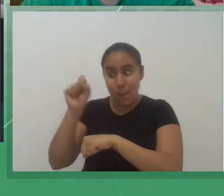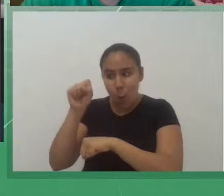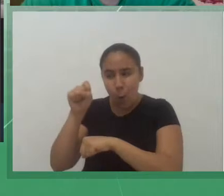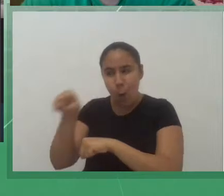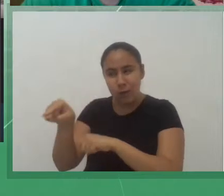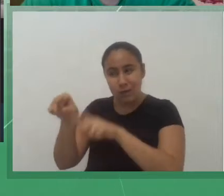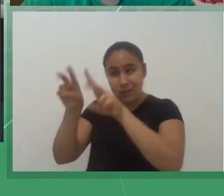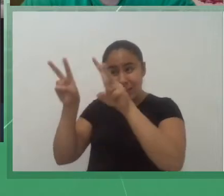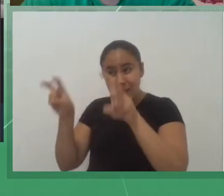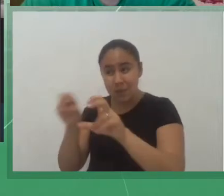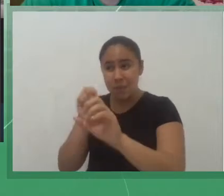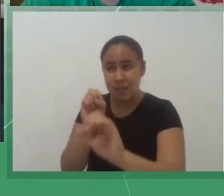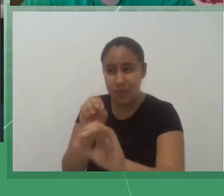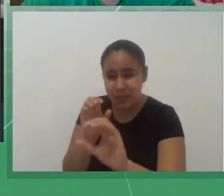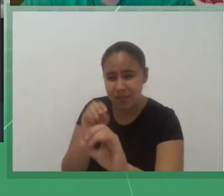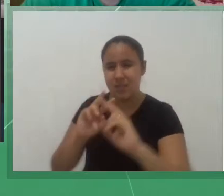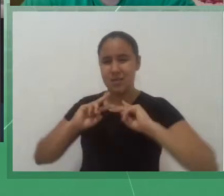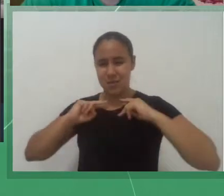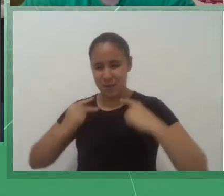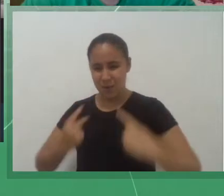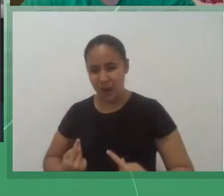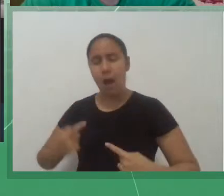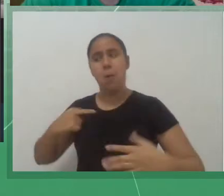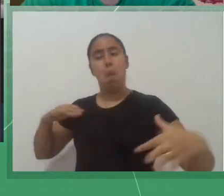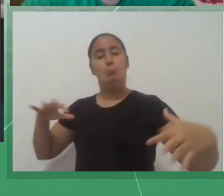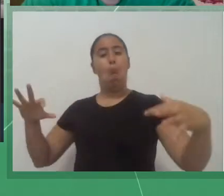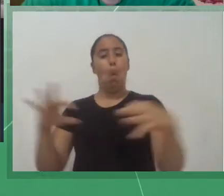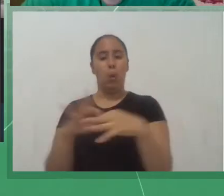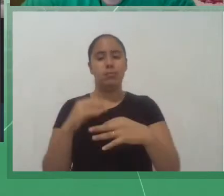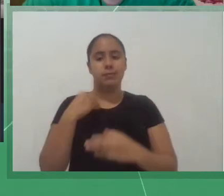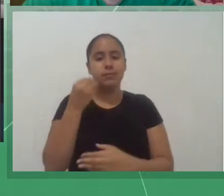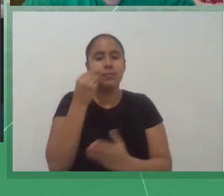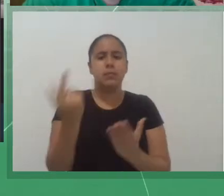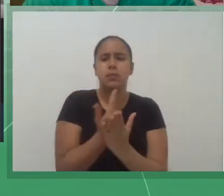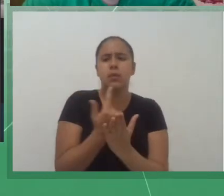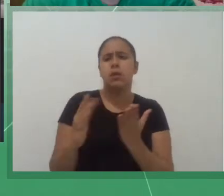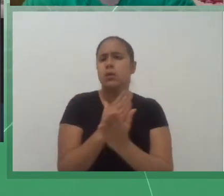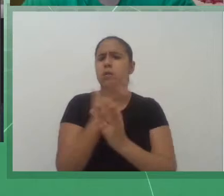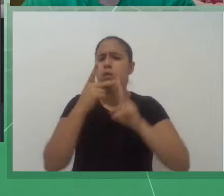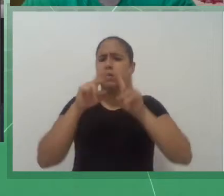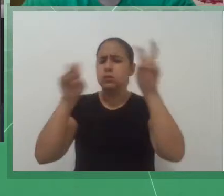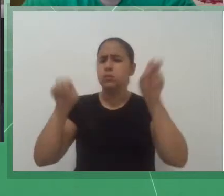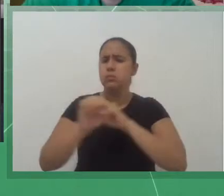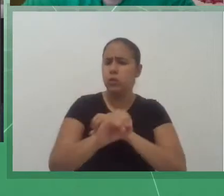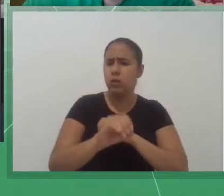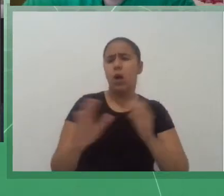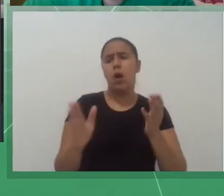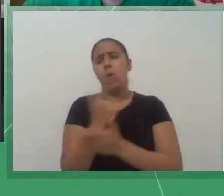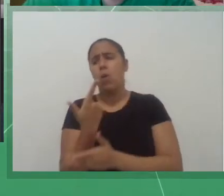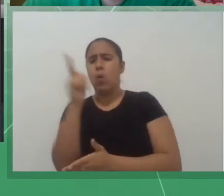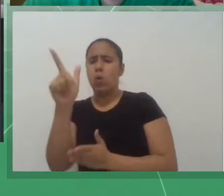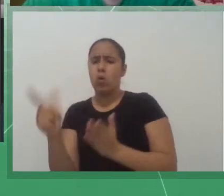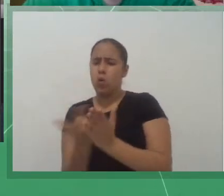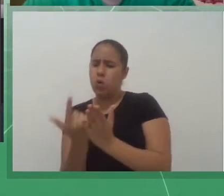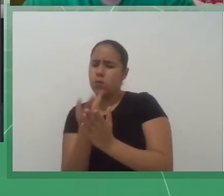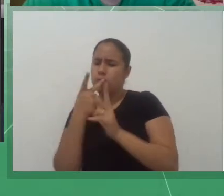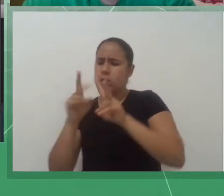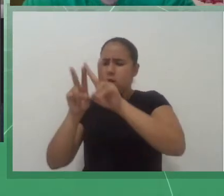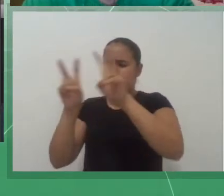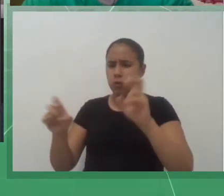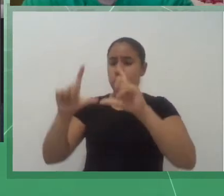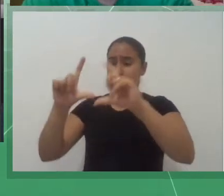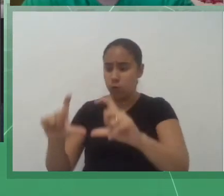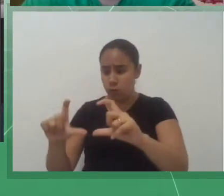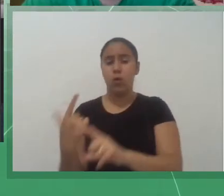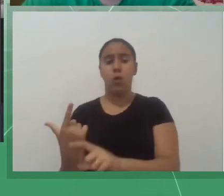eu vou ler alguns autores que falam sobre educação alguns autores que falam sobre fotografia e alguns autores que falam sobre fotografia